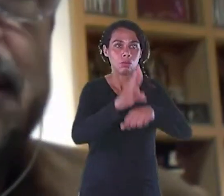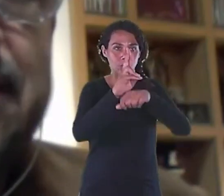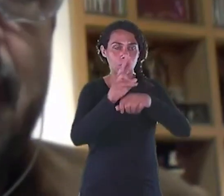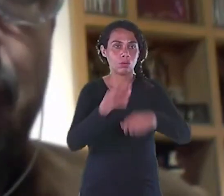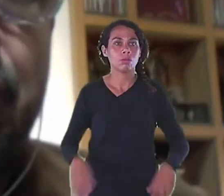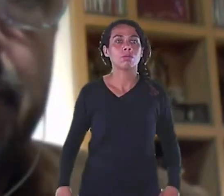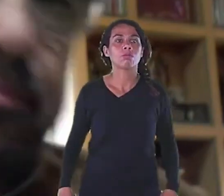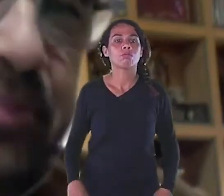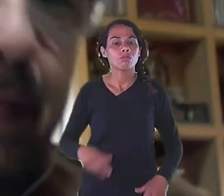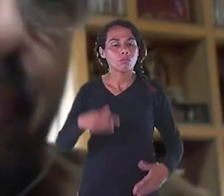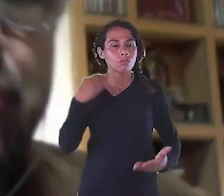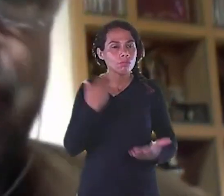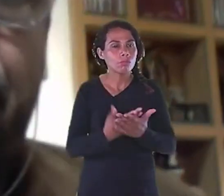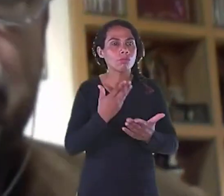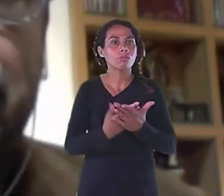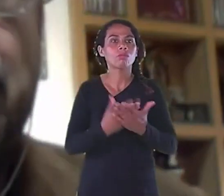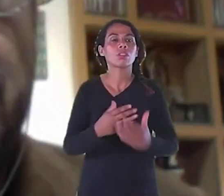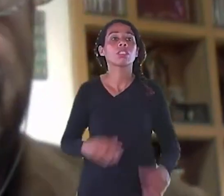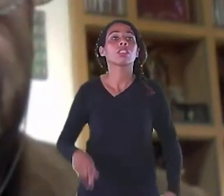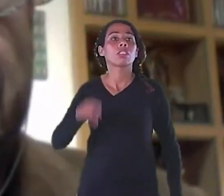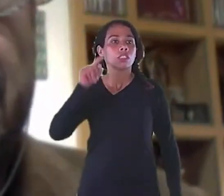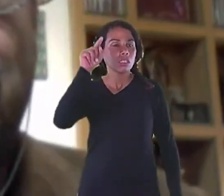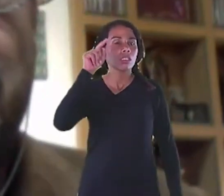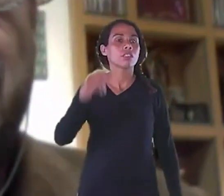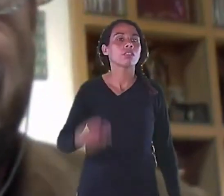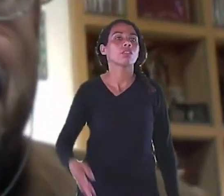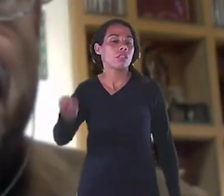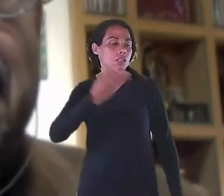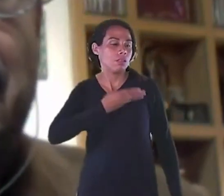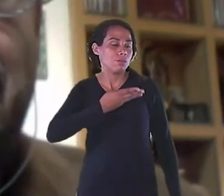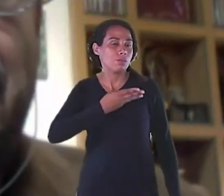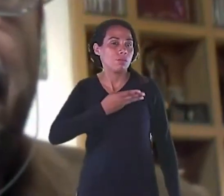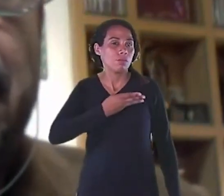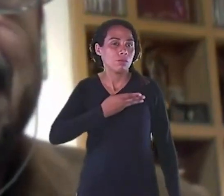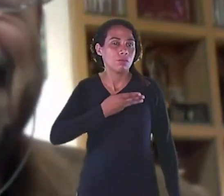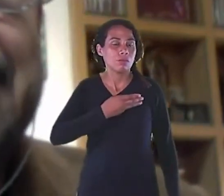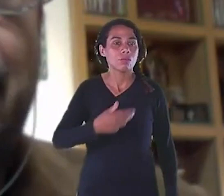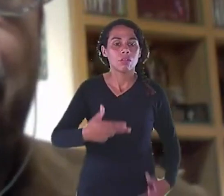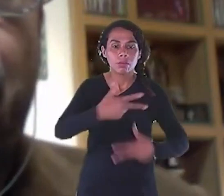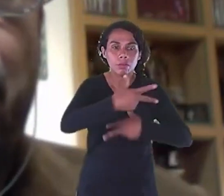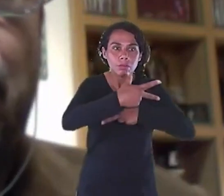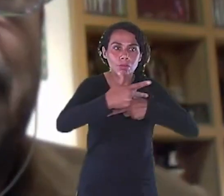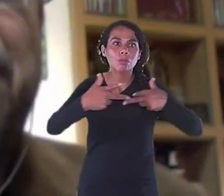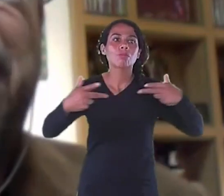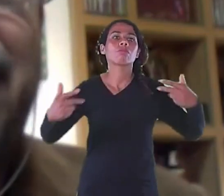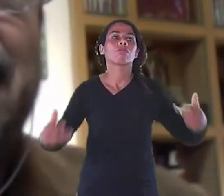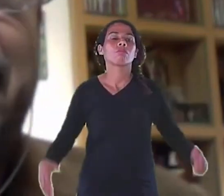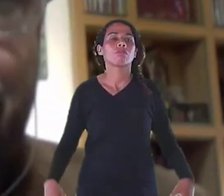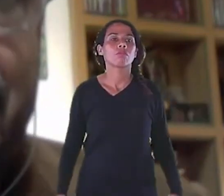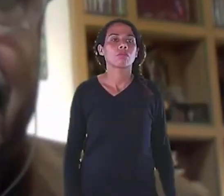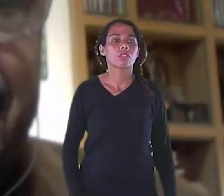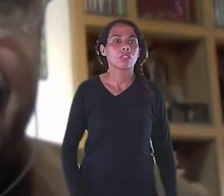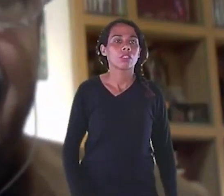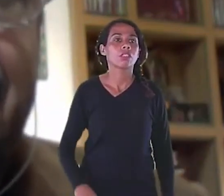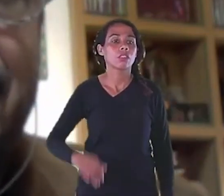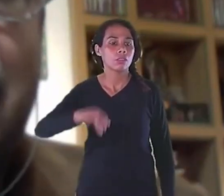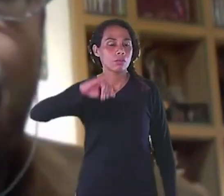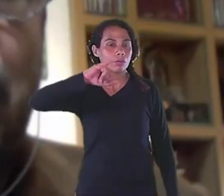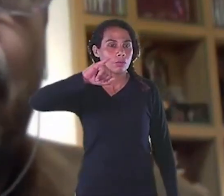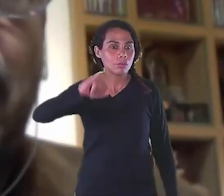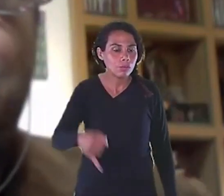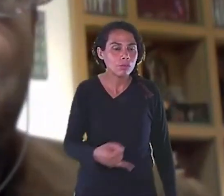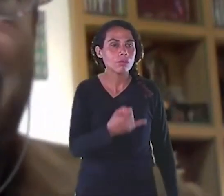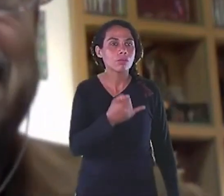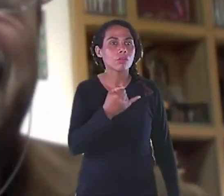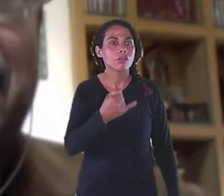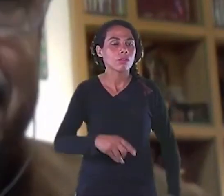eu fui viver esse ano Sabático Aposto que eu deixei a reitoria E nessa oportunidade Eu escrevi esse livro Além